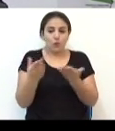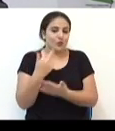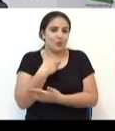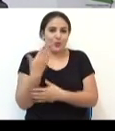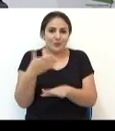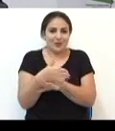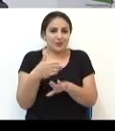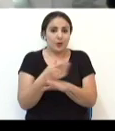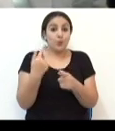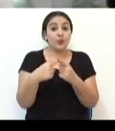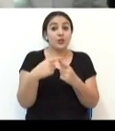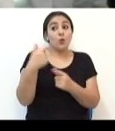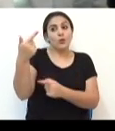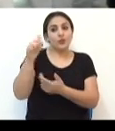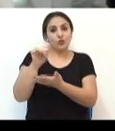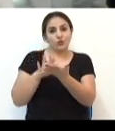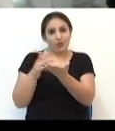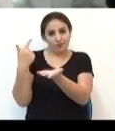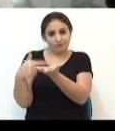fora do Estado,